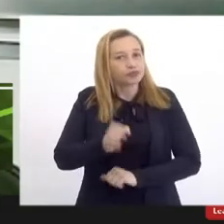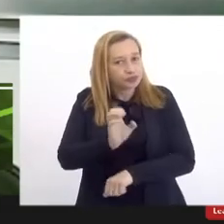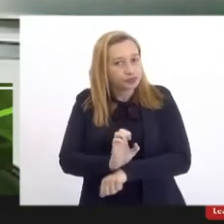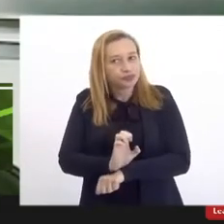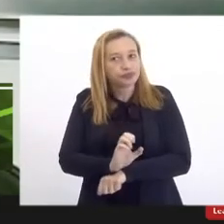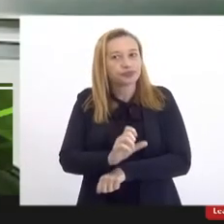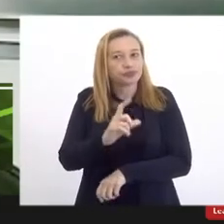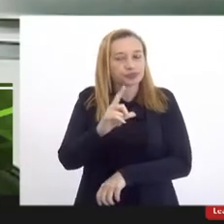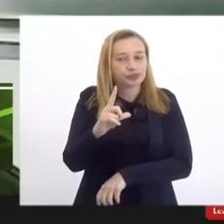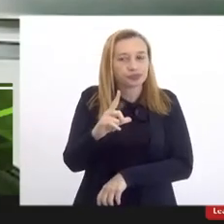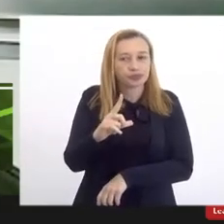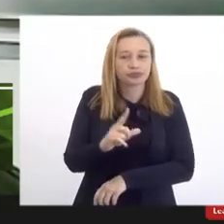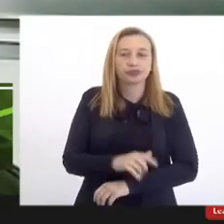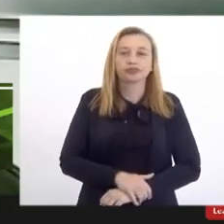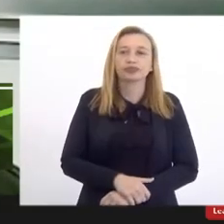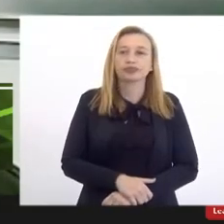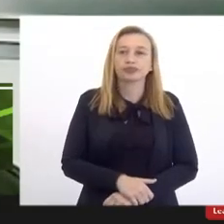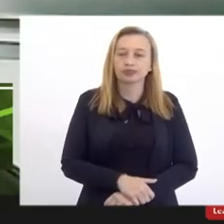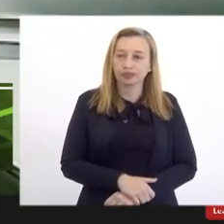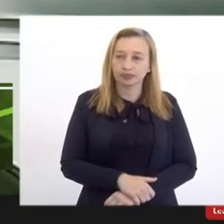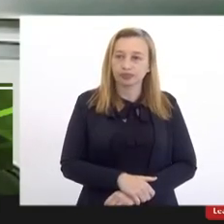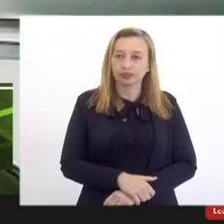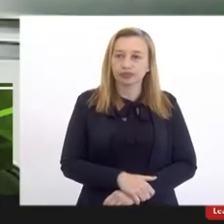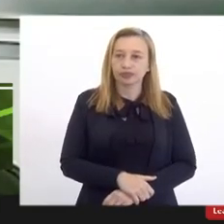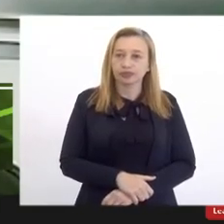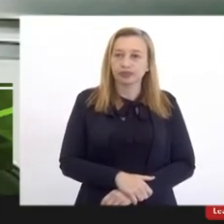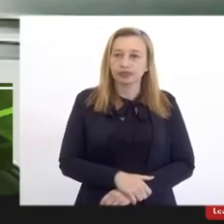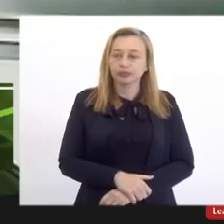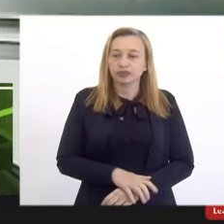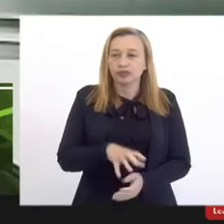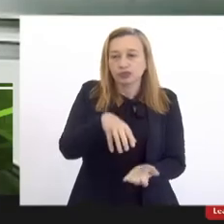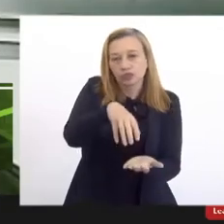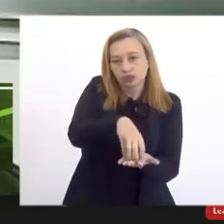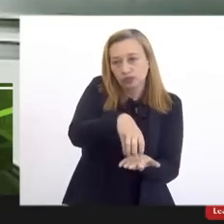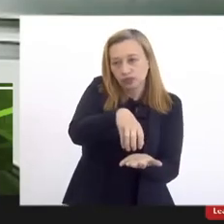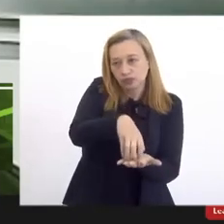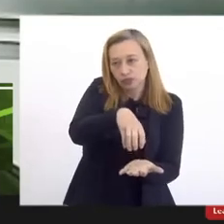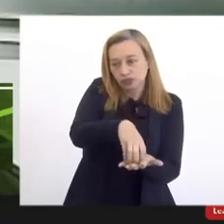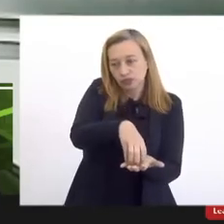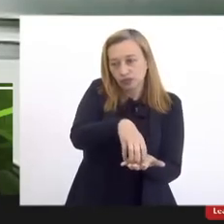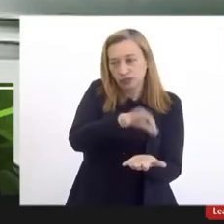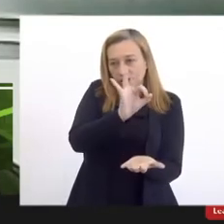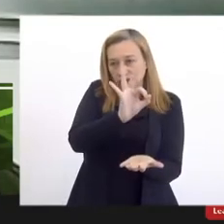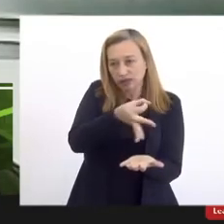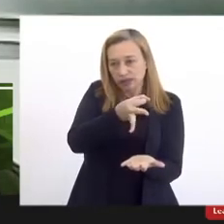tivesse adquirido uma sede própria para o ESO,